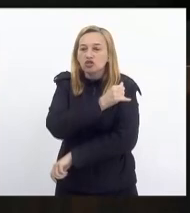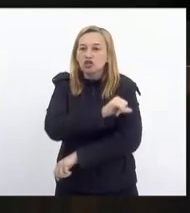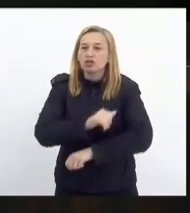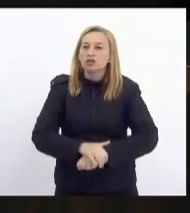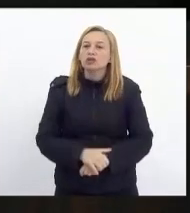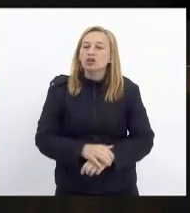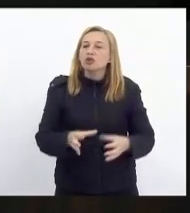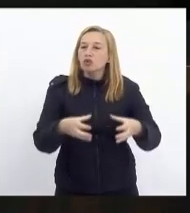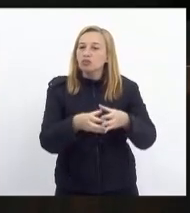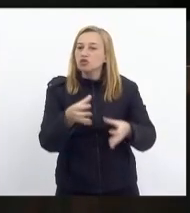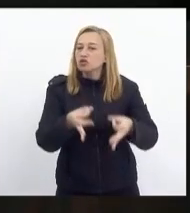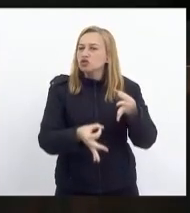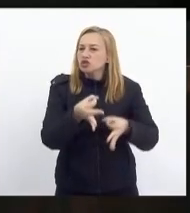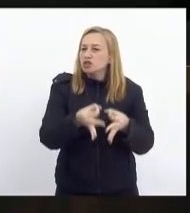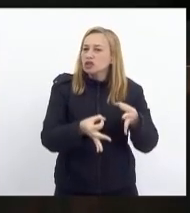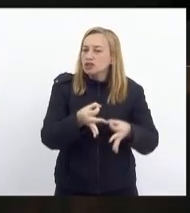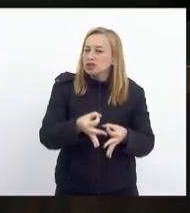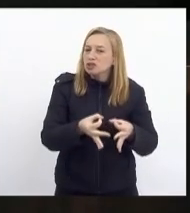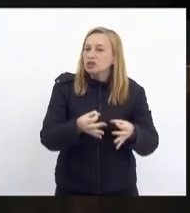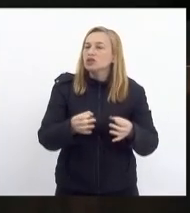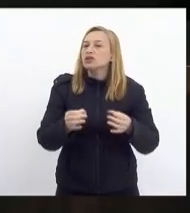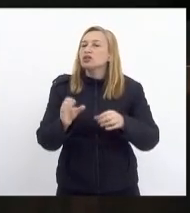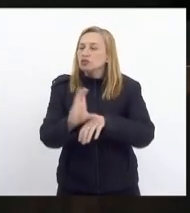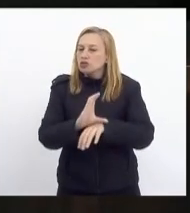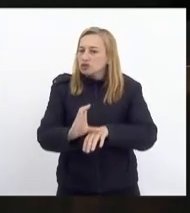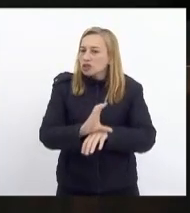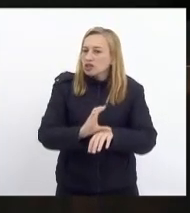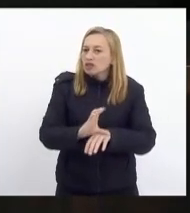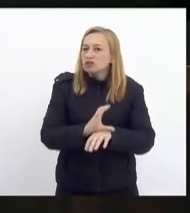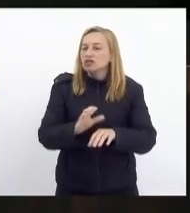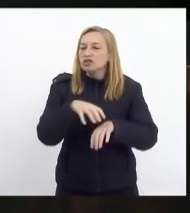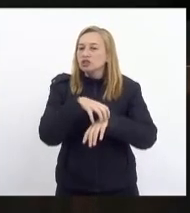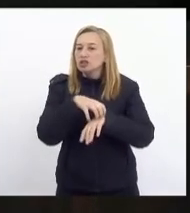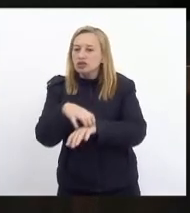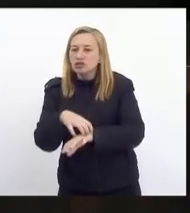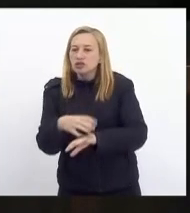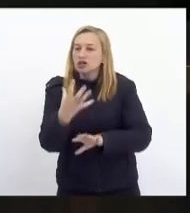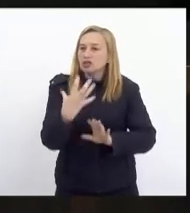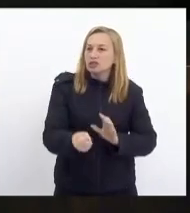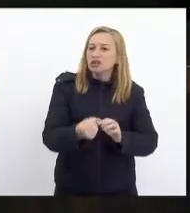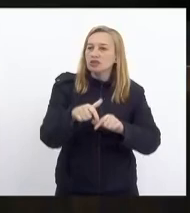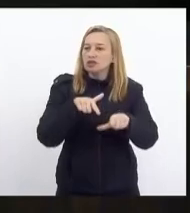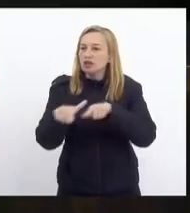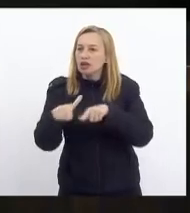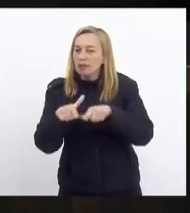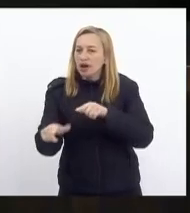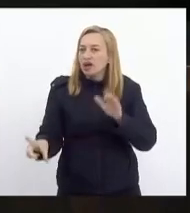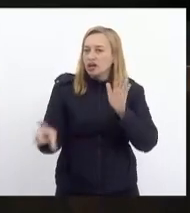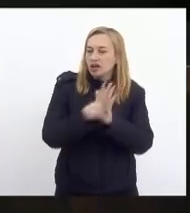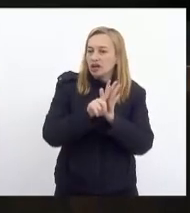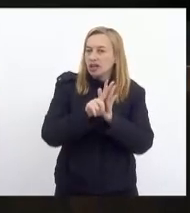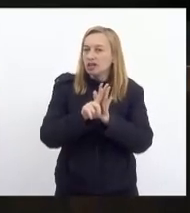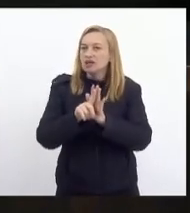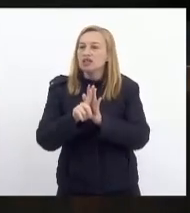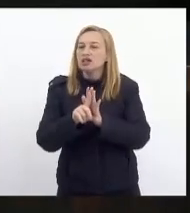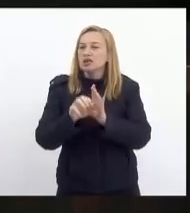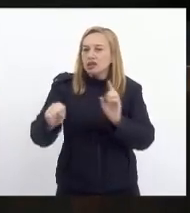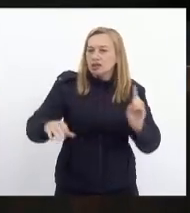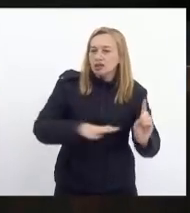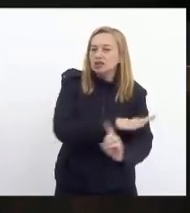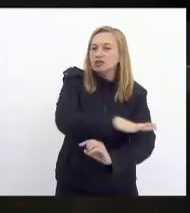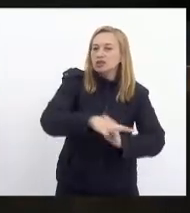Pareceria das comissões de Constituição e Justiça pela constitucionalidade, de transporte favorável, de trabalho, legislação social e seguridade social